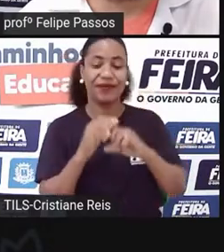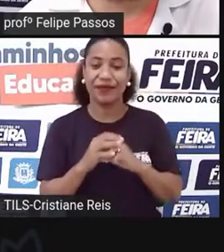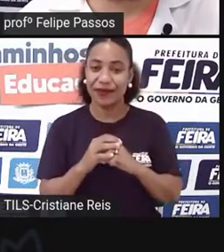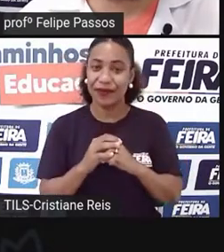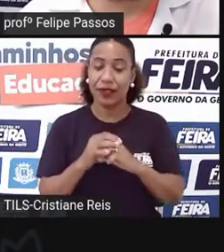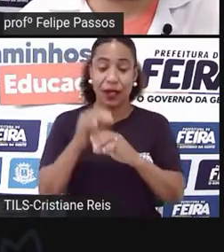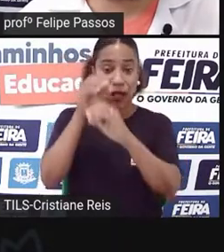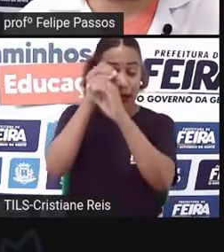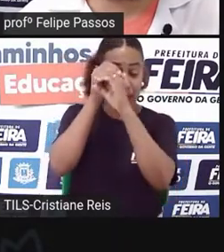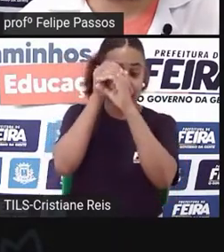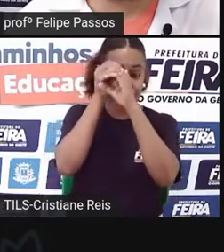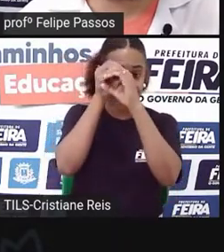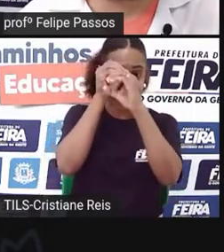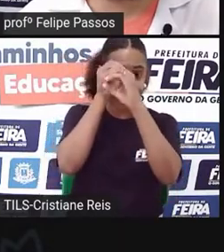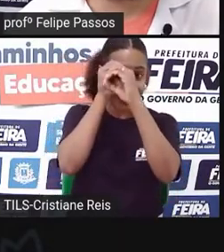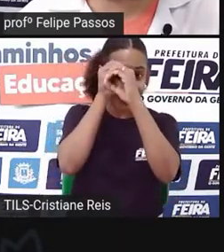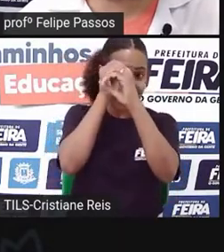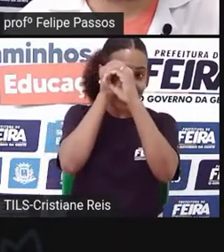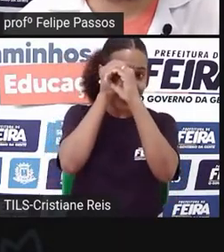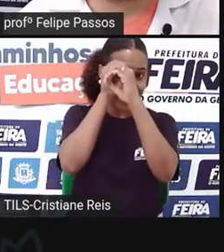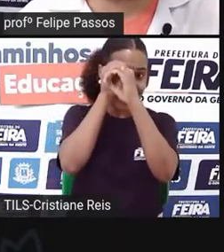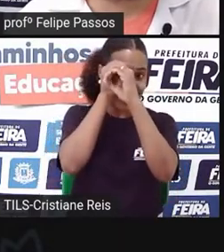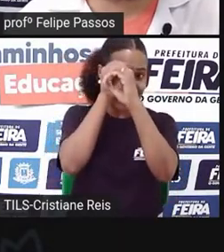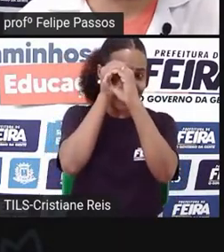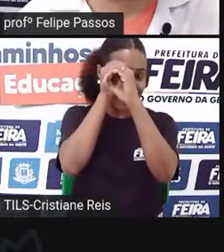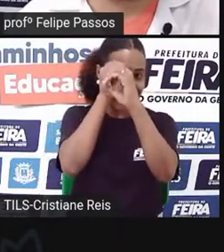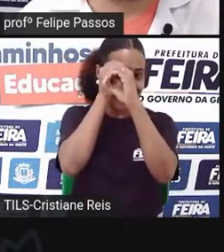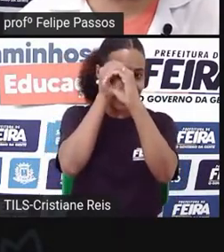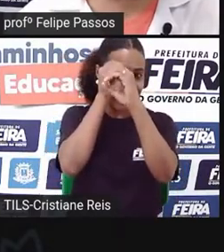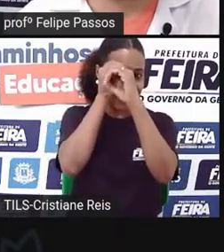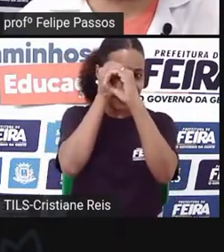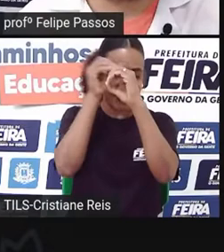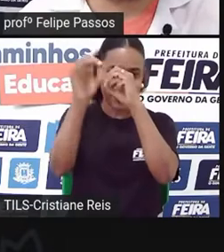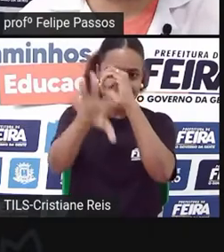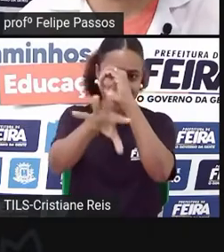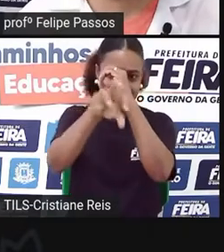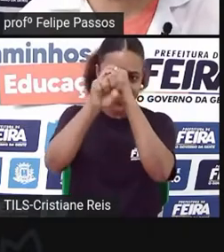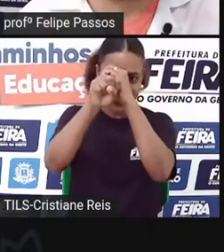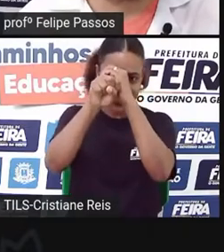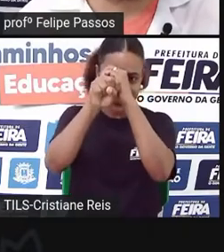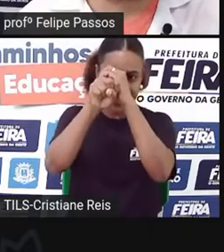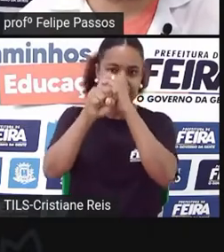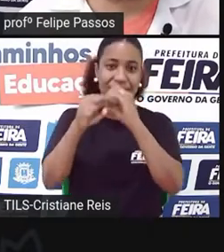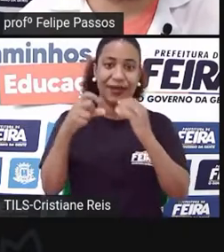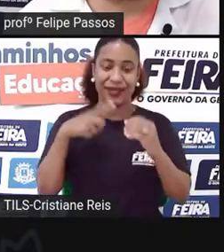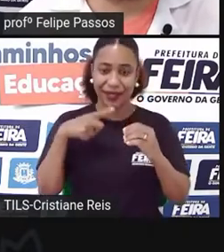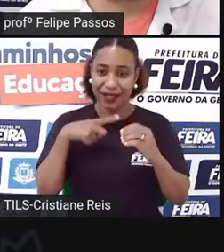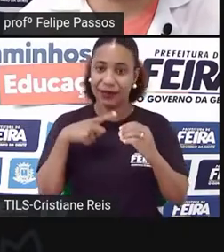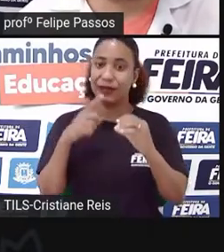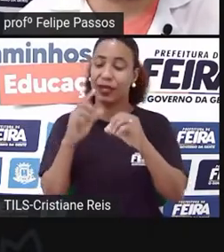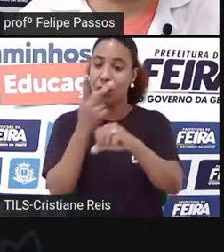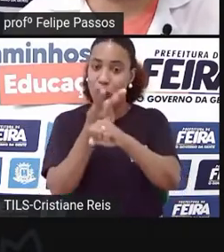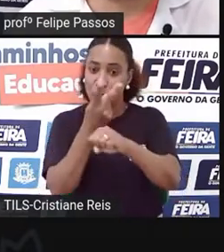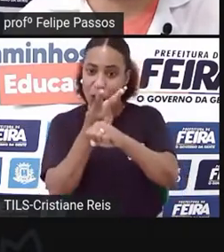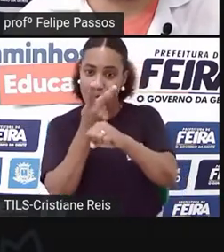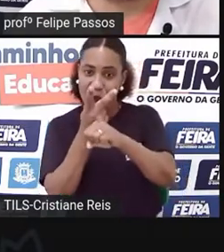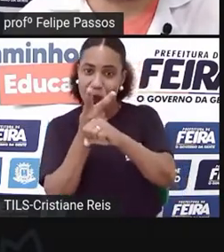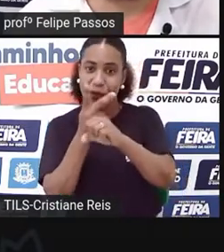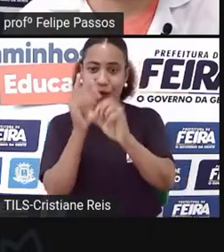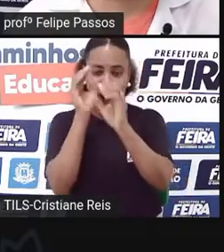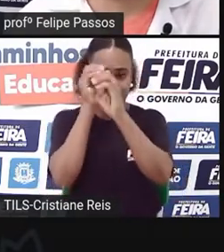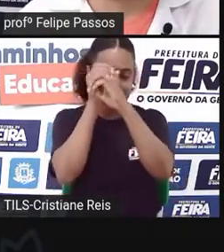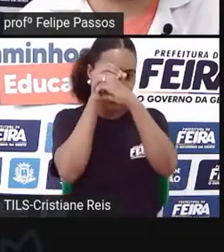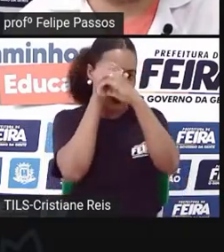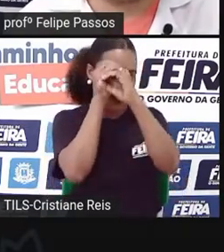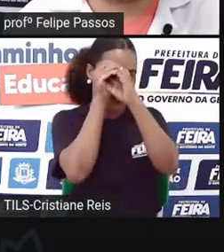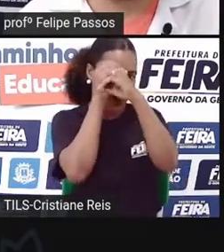a parte de ótica da câmera fotográfica. Aí tem os cristais aqui dentro, tem as lentes e vai formando